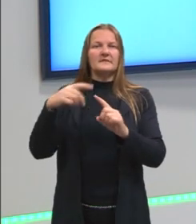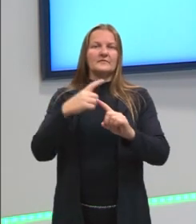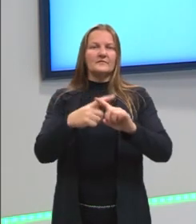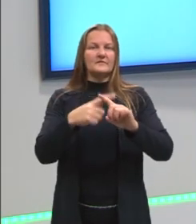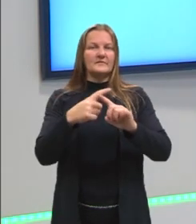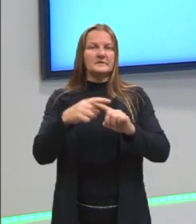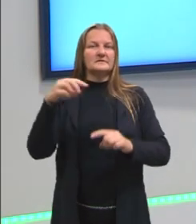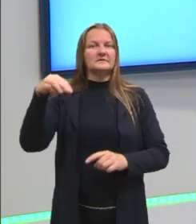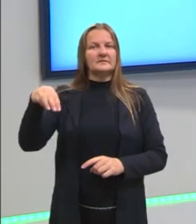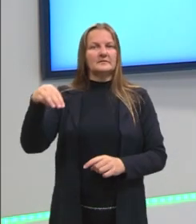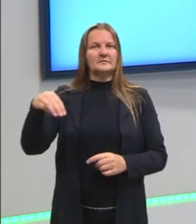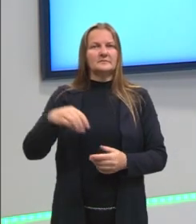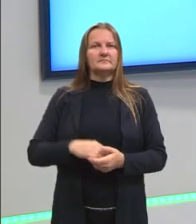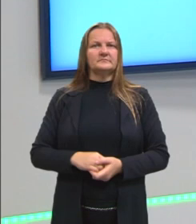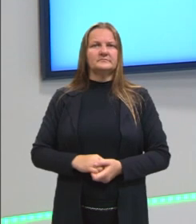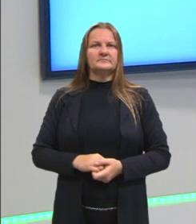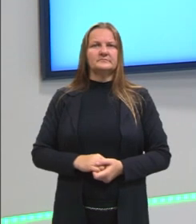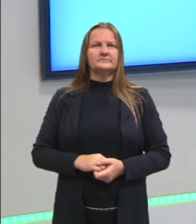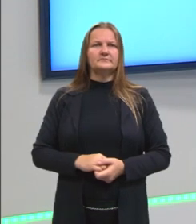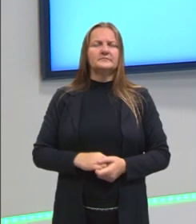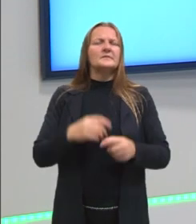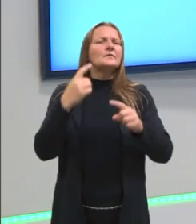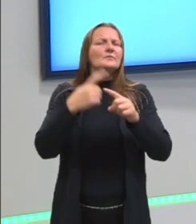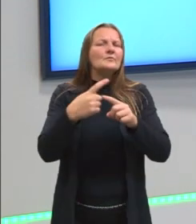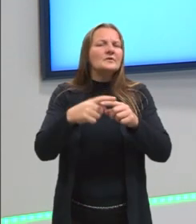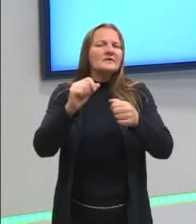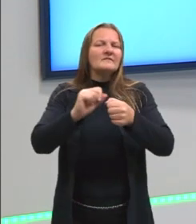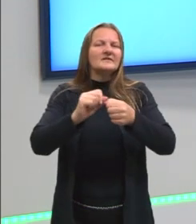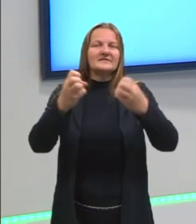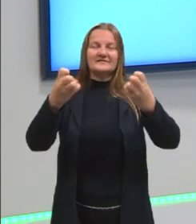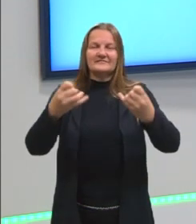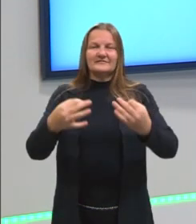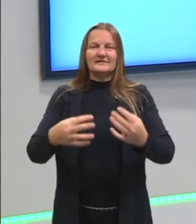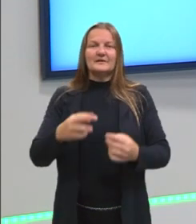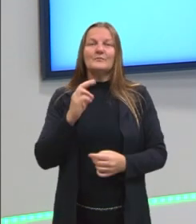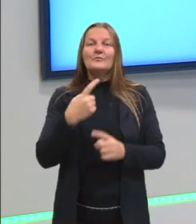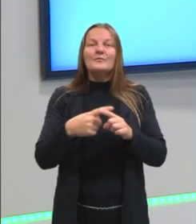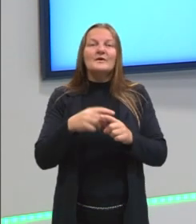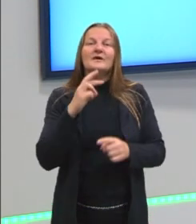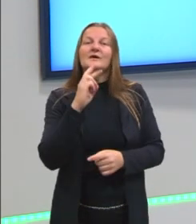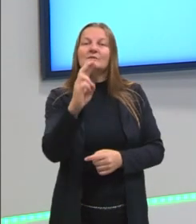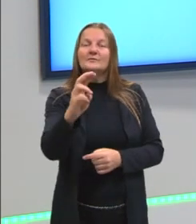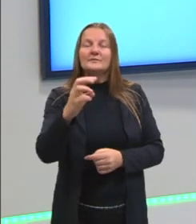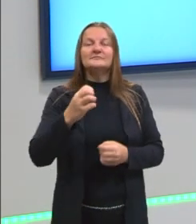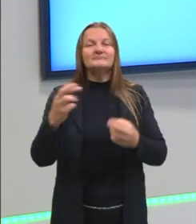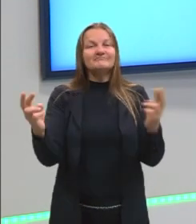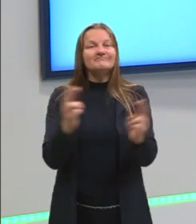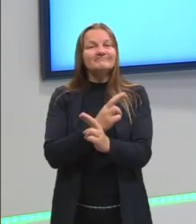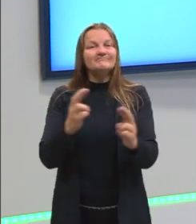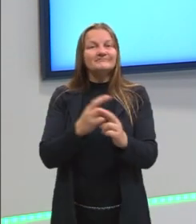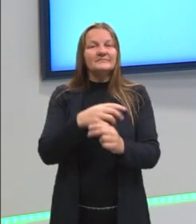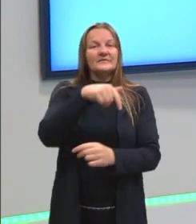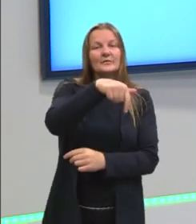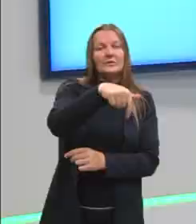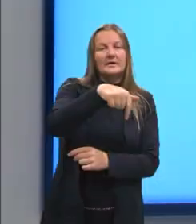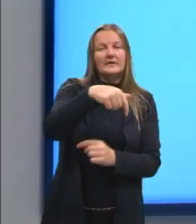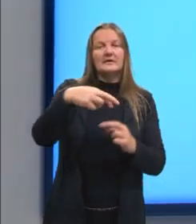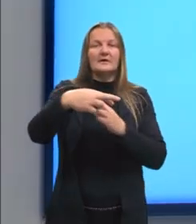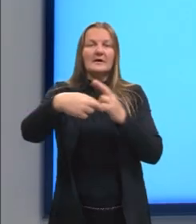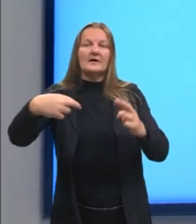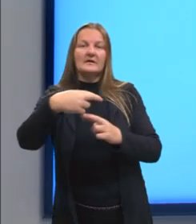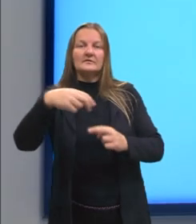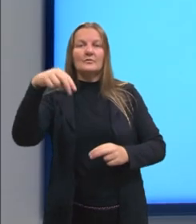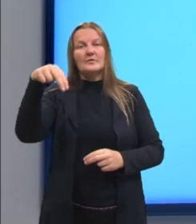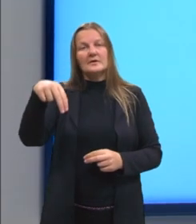M. Por que eu fiz isso? Porque na resposta, ele quer que a gente relacione o Q com o